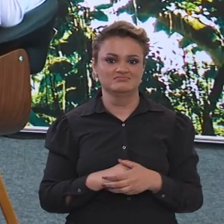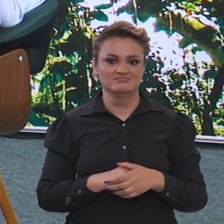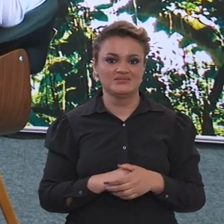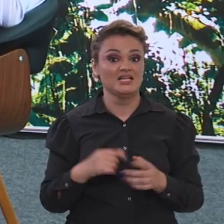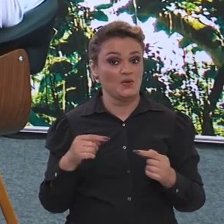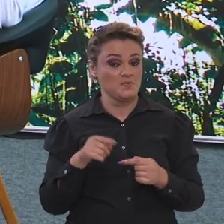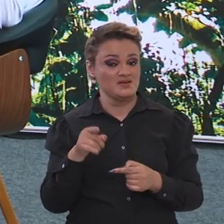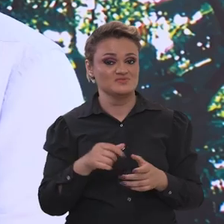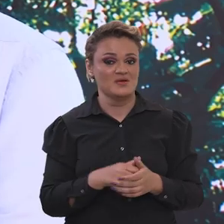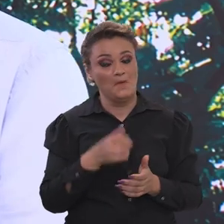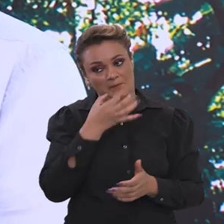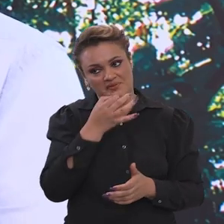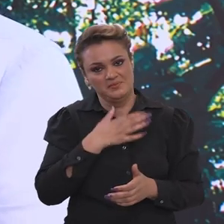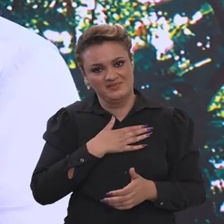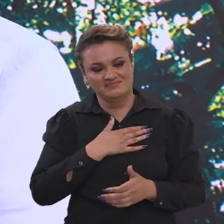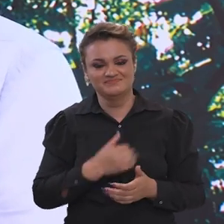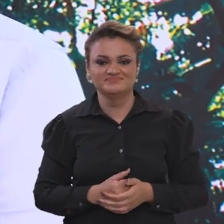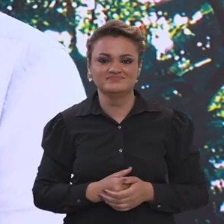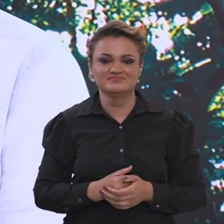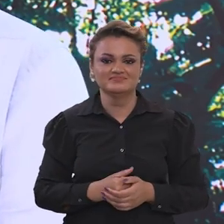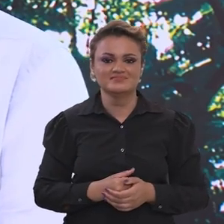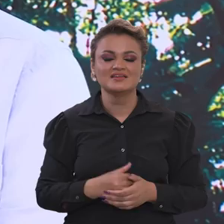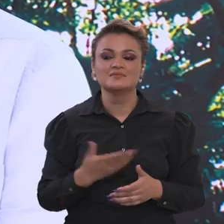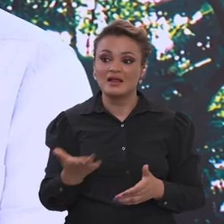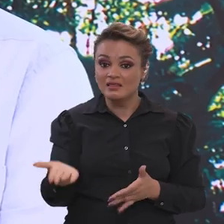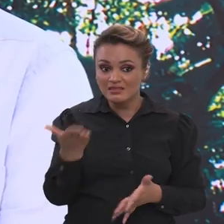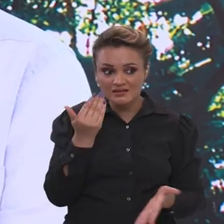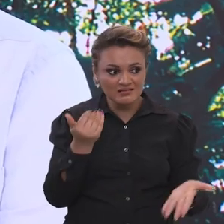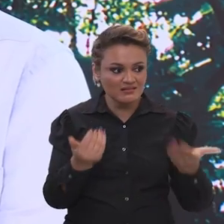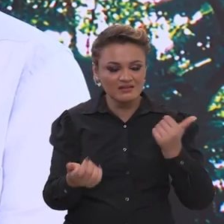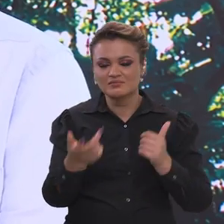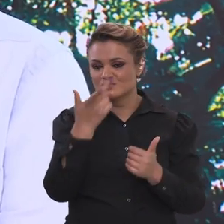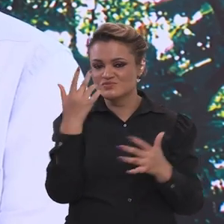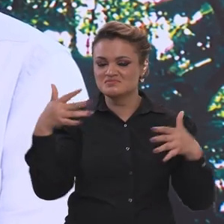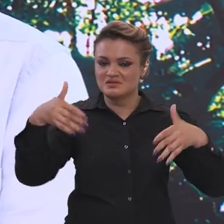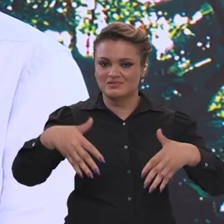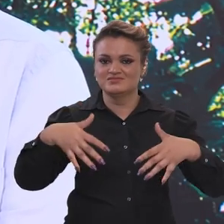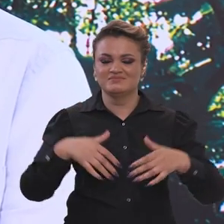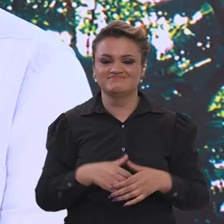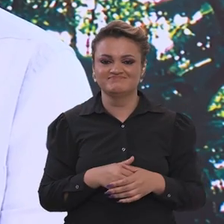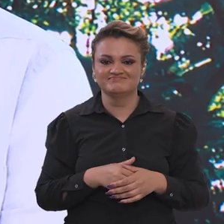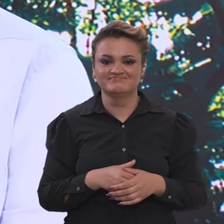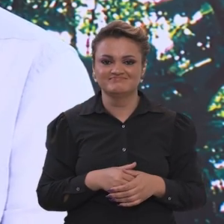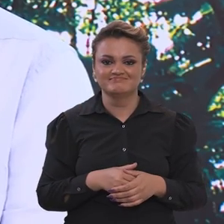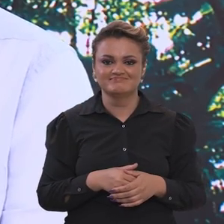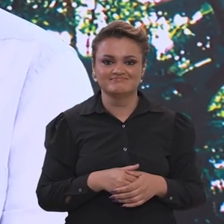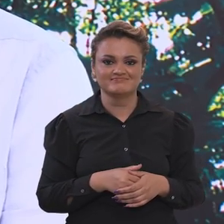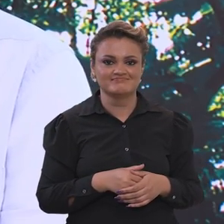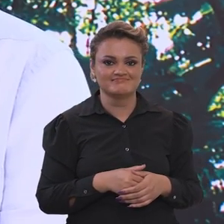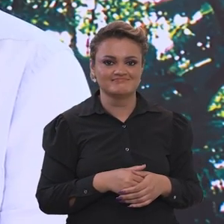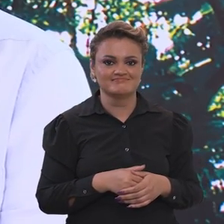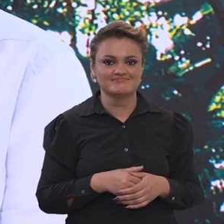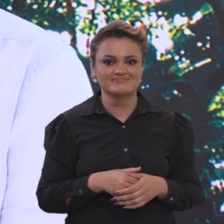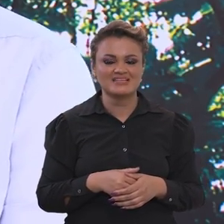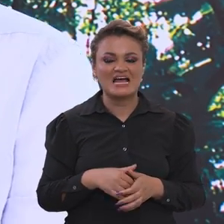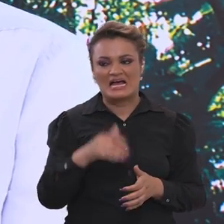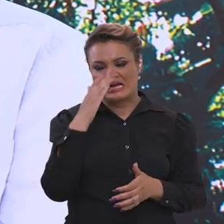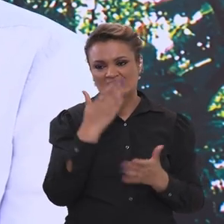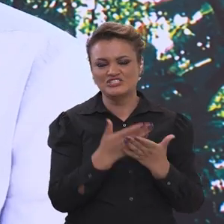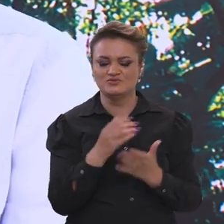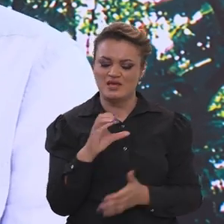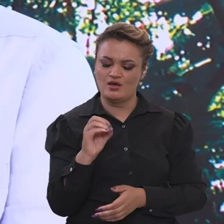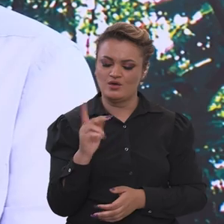que eu acho que tem que estar na ordem do dia, uma opinião, para poder atrair divisas para o nosso país.